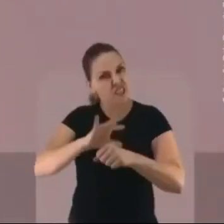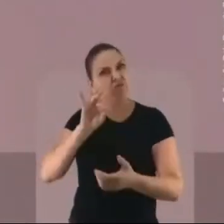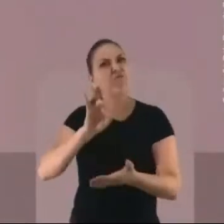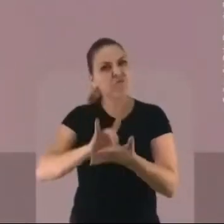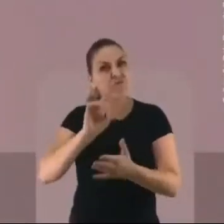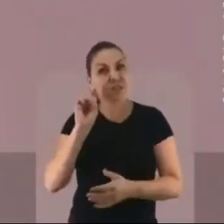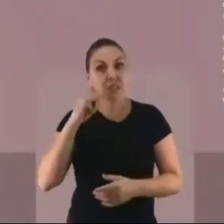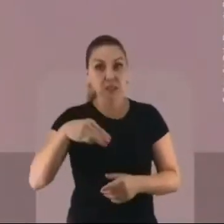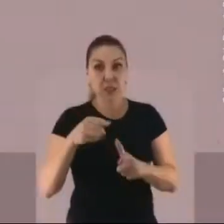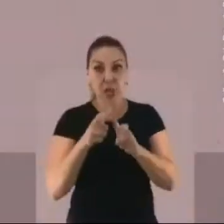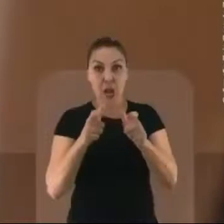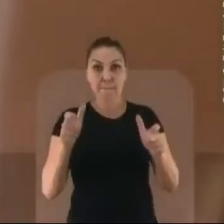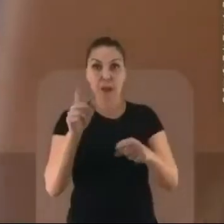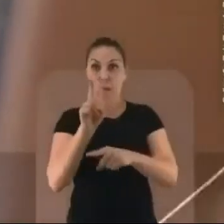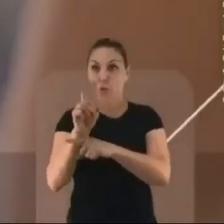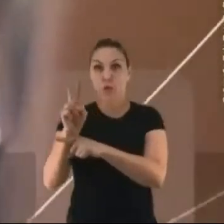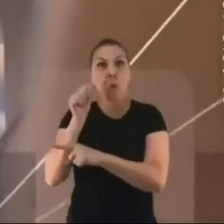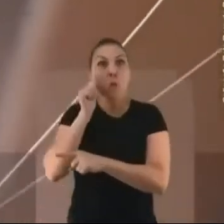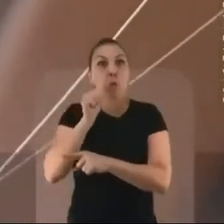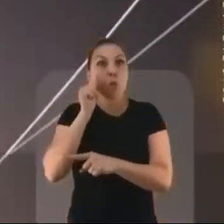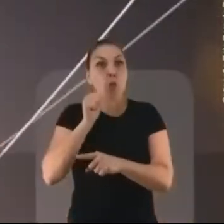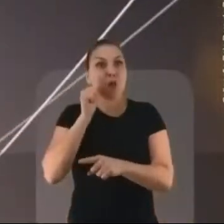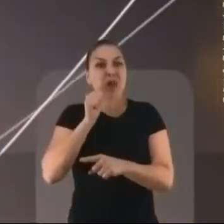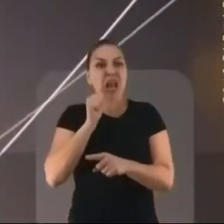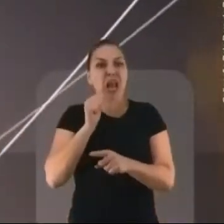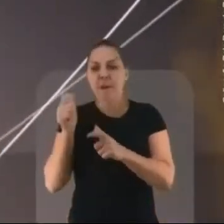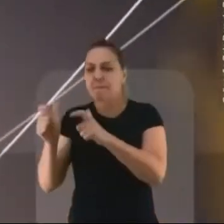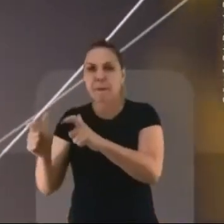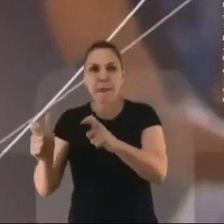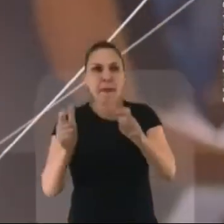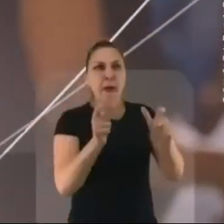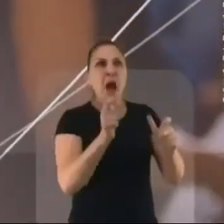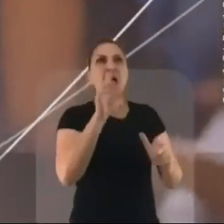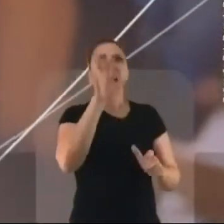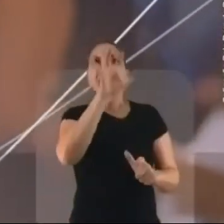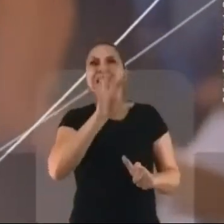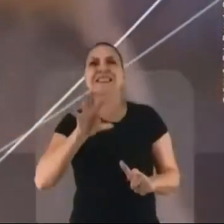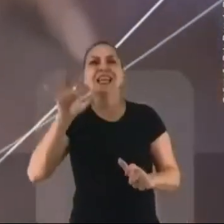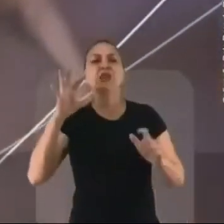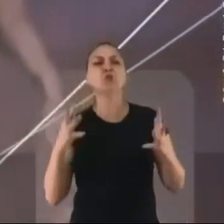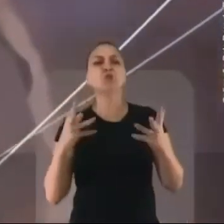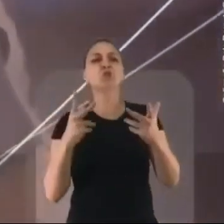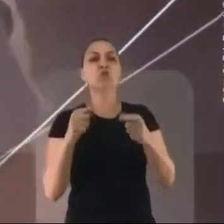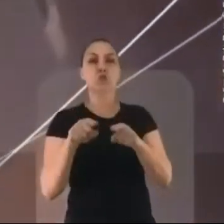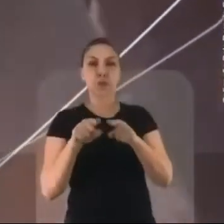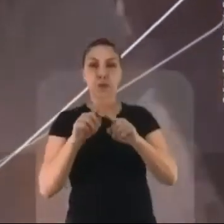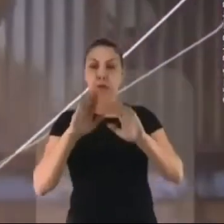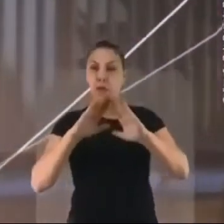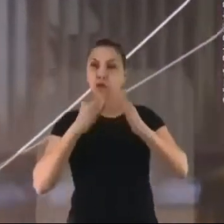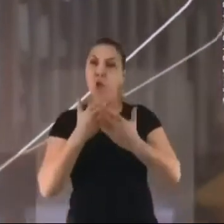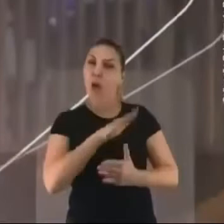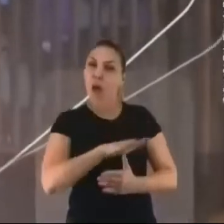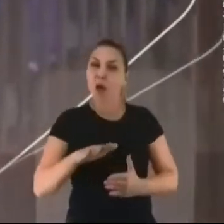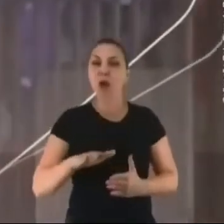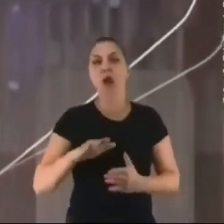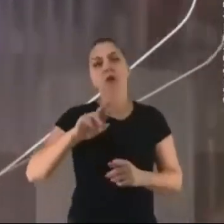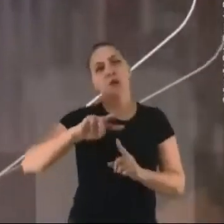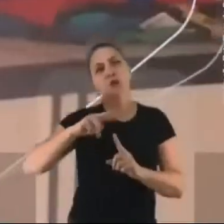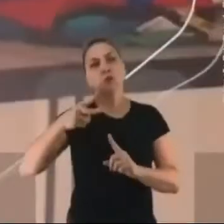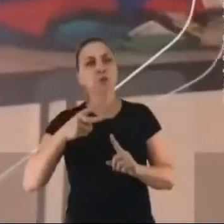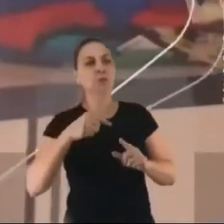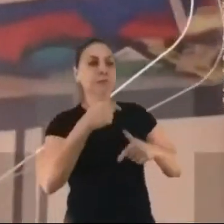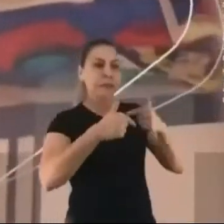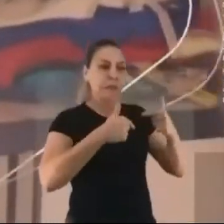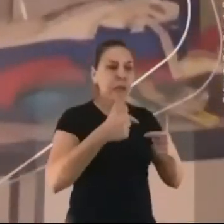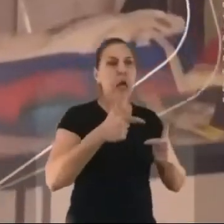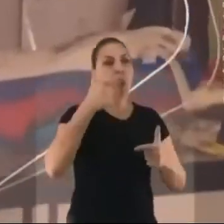Bolsonaro vai ampliar a rede de proteção às mulheres em todos os estados. Vai implantar creches no contraturno para que as